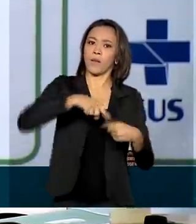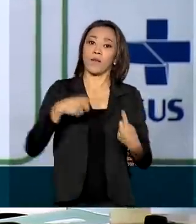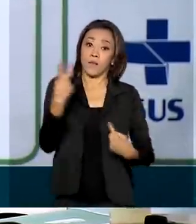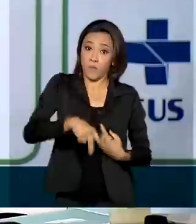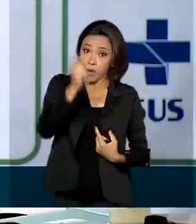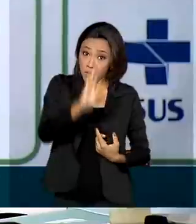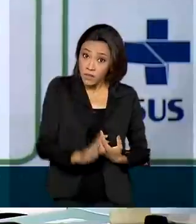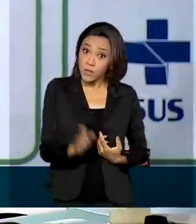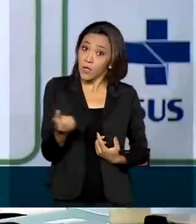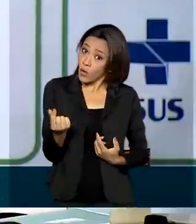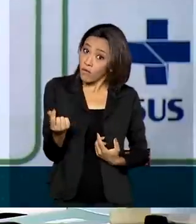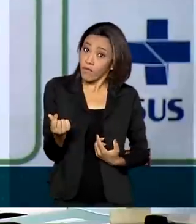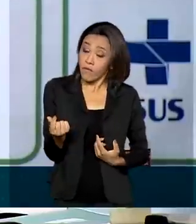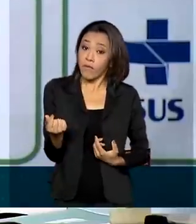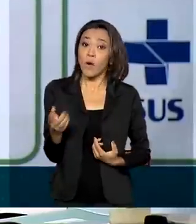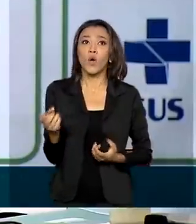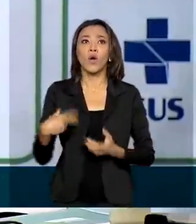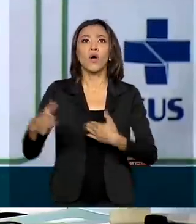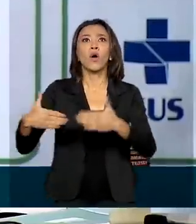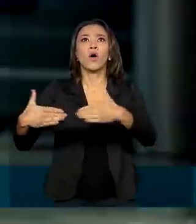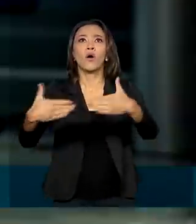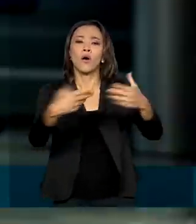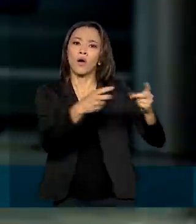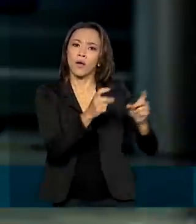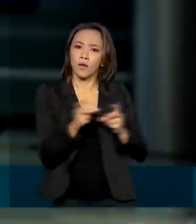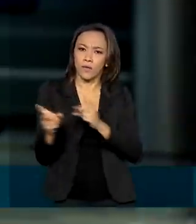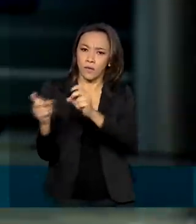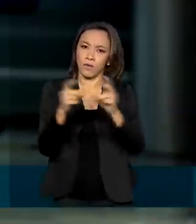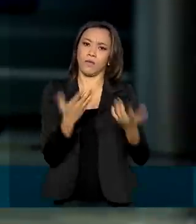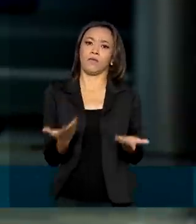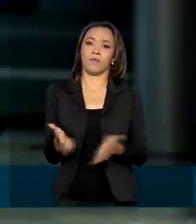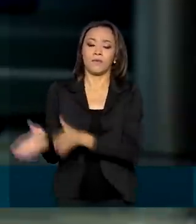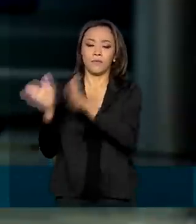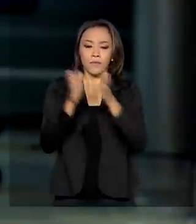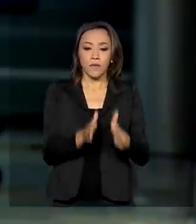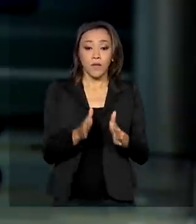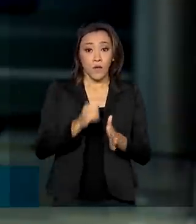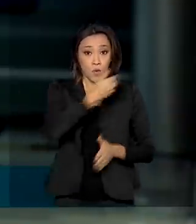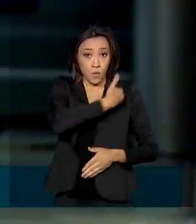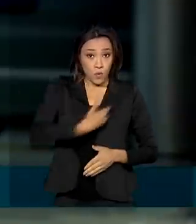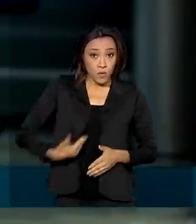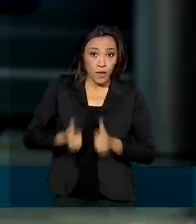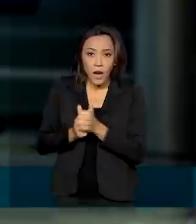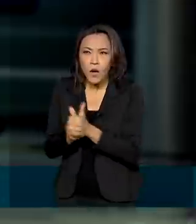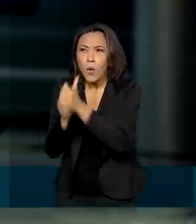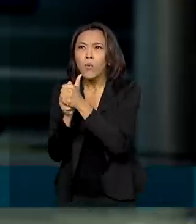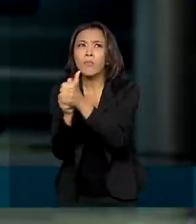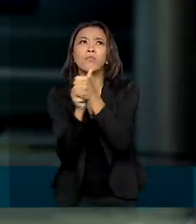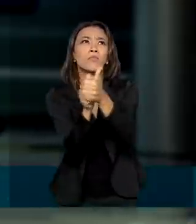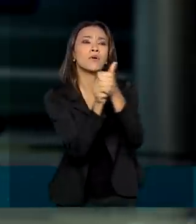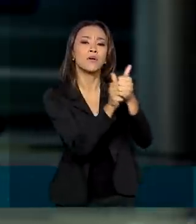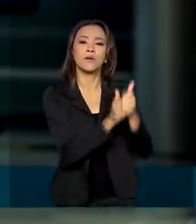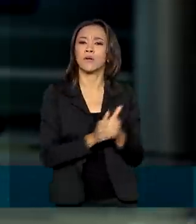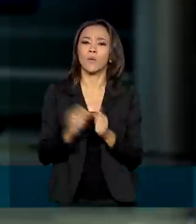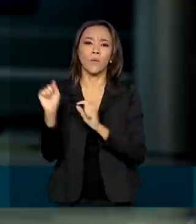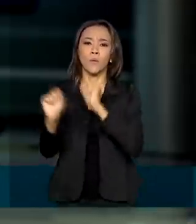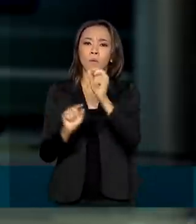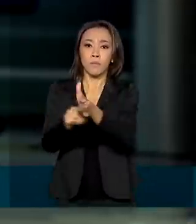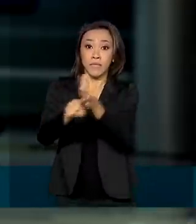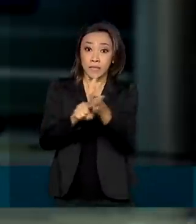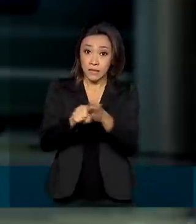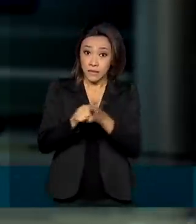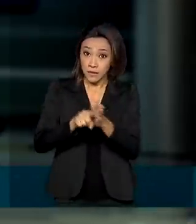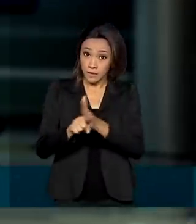país, que seja o valor de mercado que está sendo praticado. O governo acompanha o desenvolvimento de vacinas em todo o mundo. Quatro